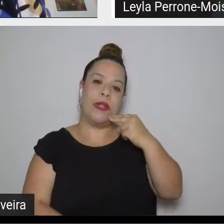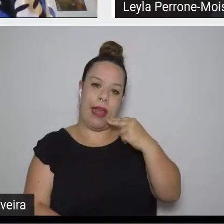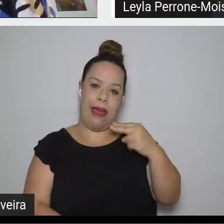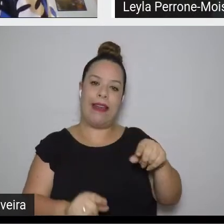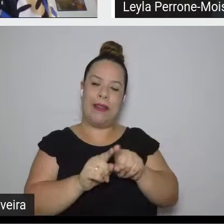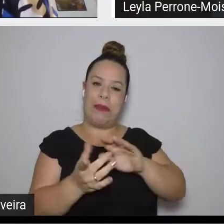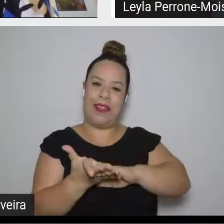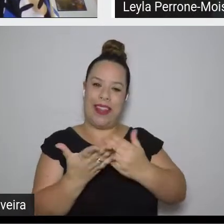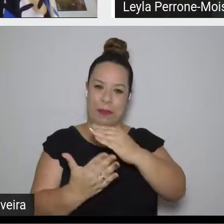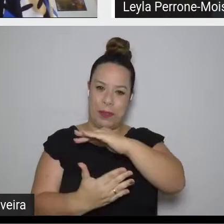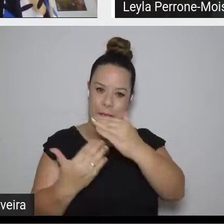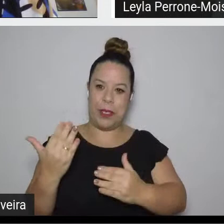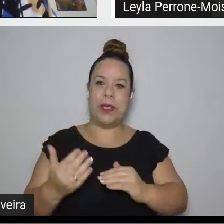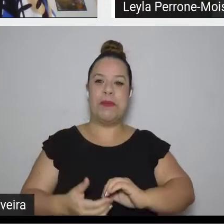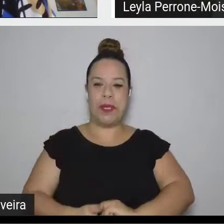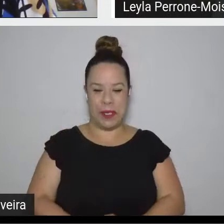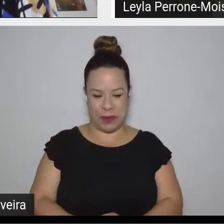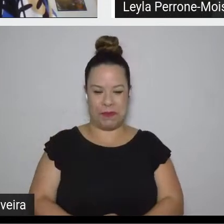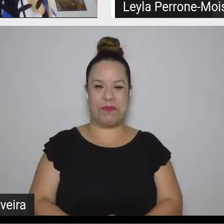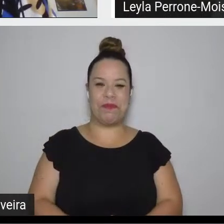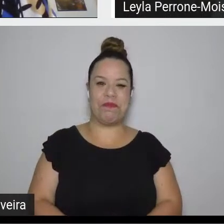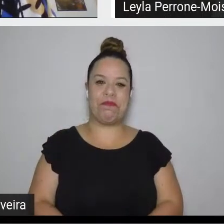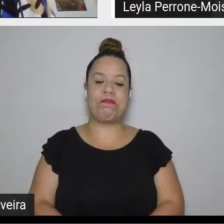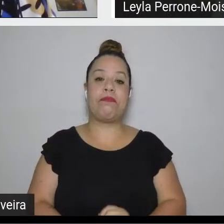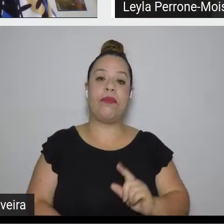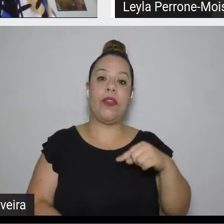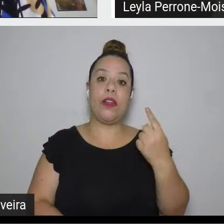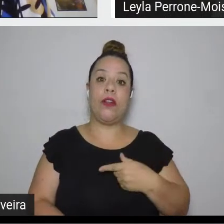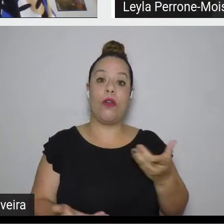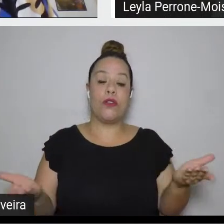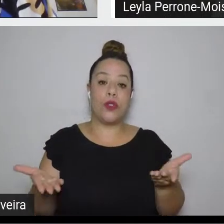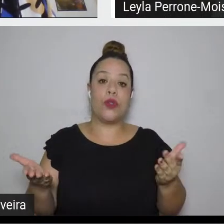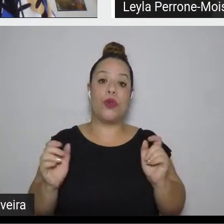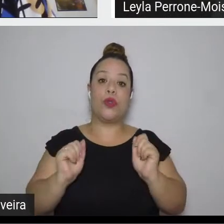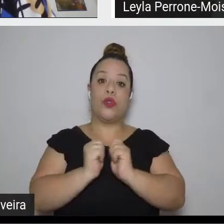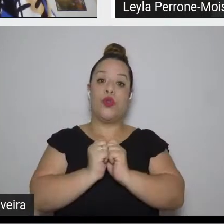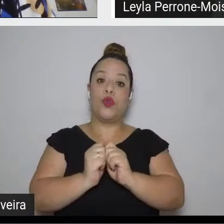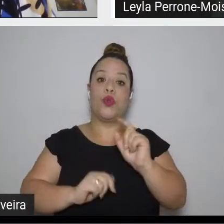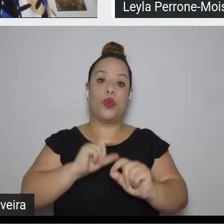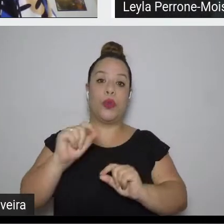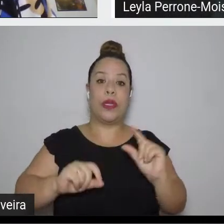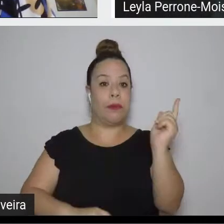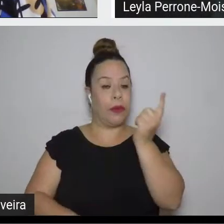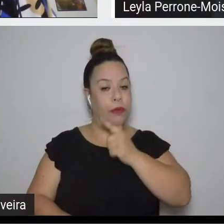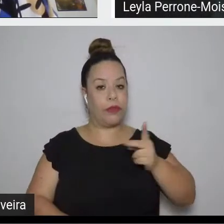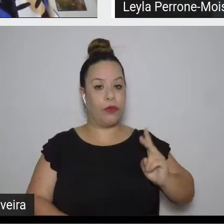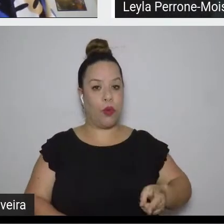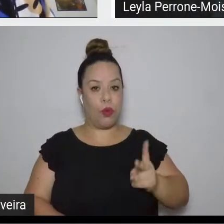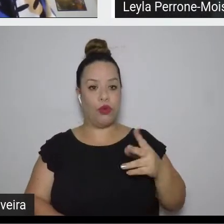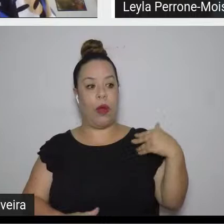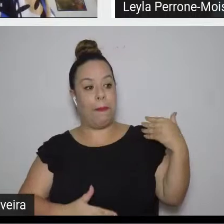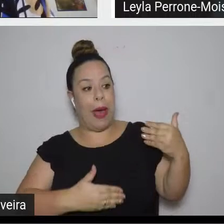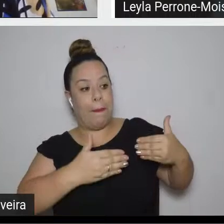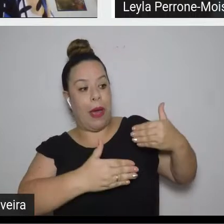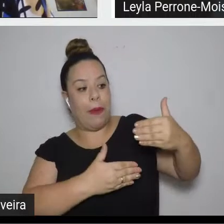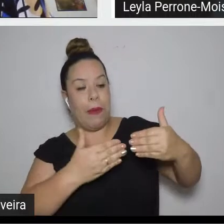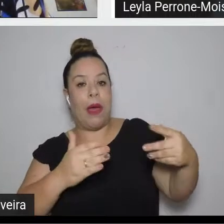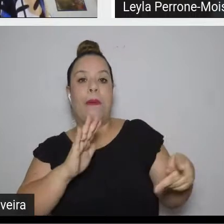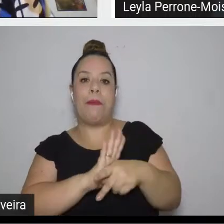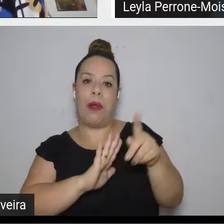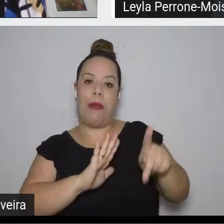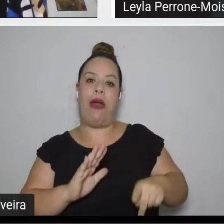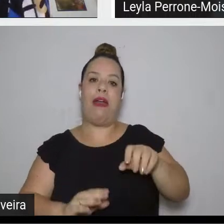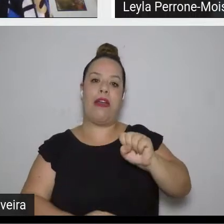intérprete, então estamos nessa mesa para dar continuidade à Jornada Saramago, esse programa que a companhia está realizando em